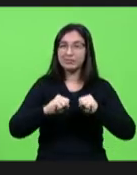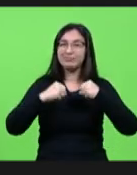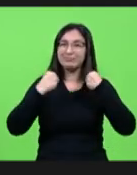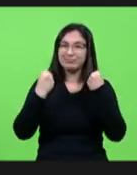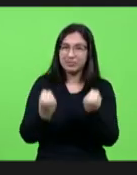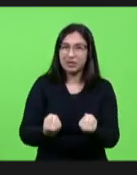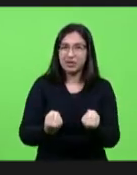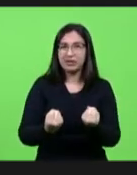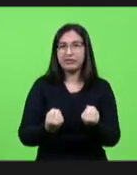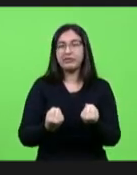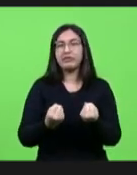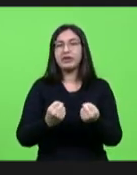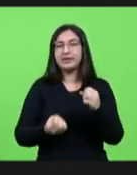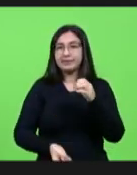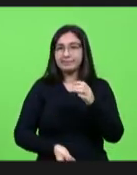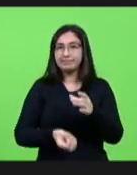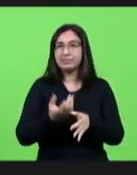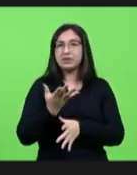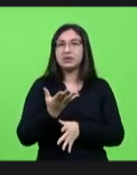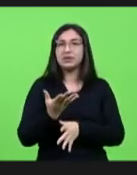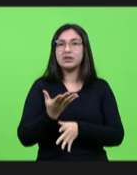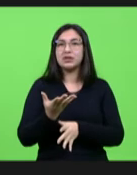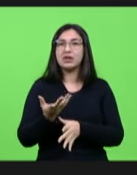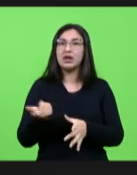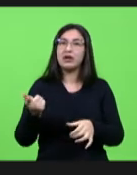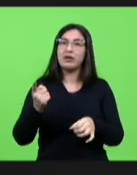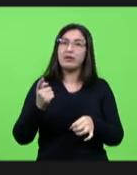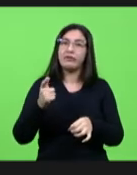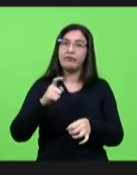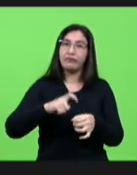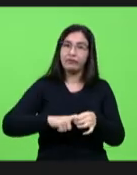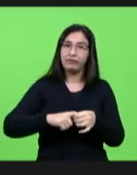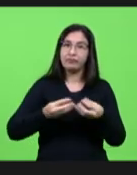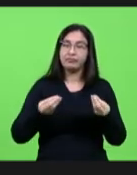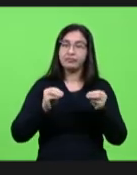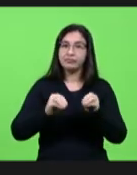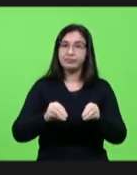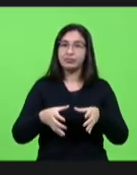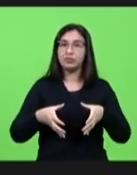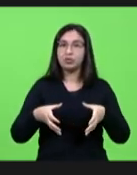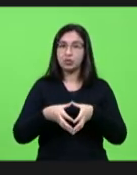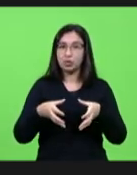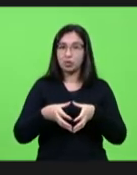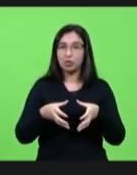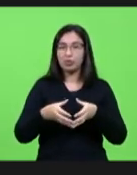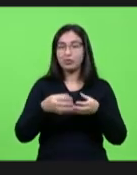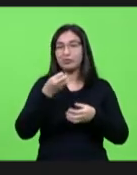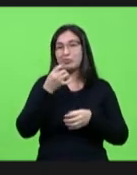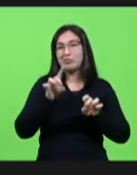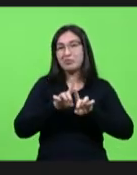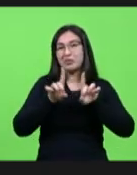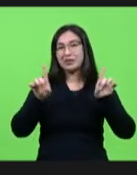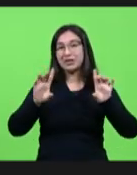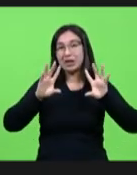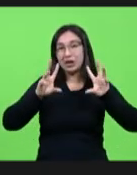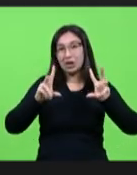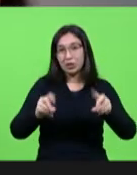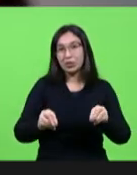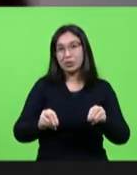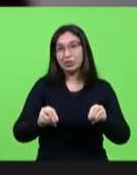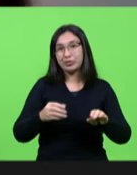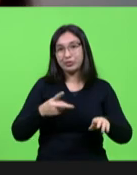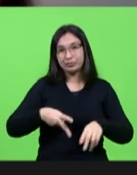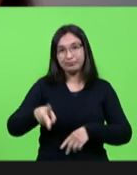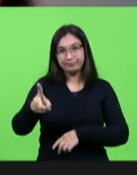e pela criação e reinstalação da frente um bom dia para nós todos e seguimos em frente